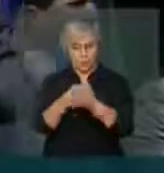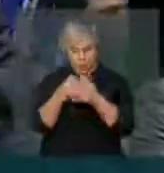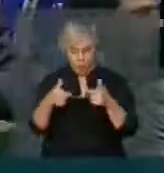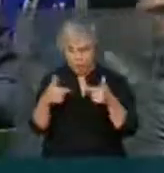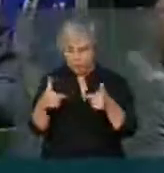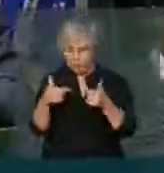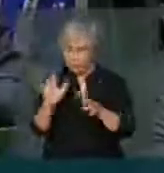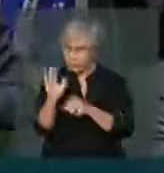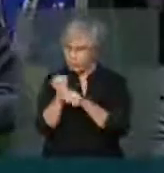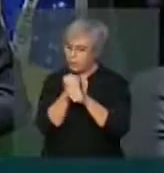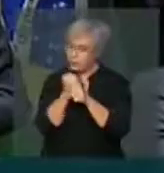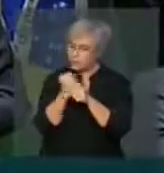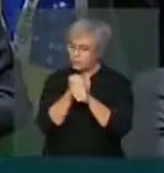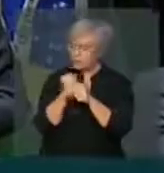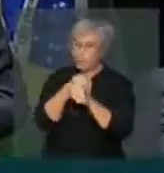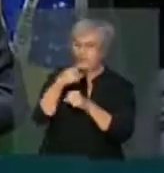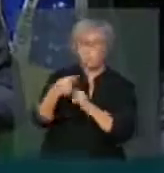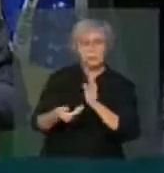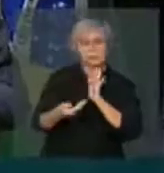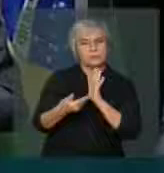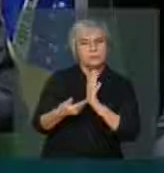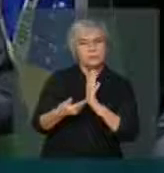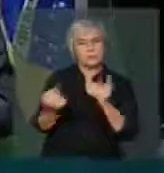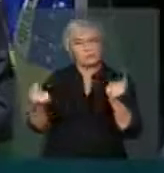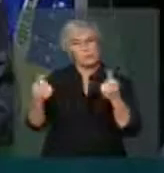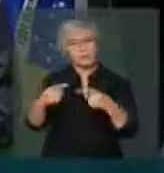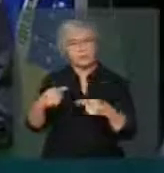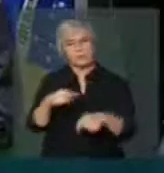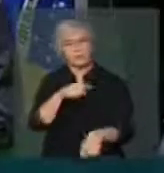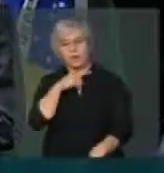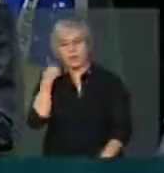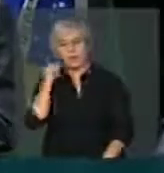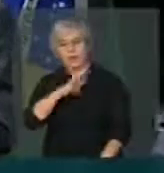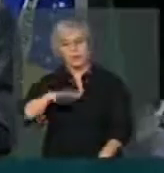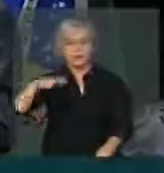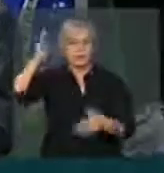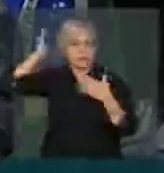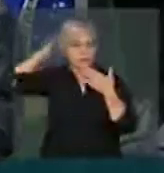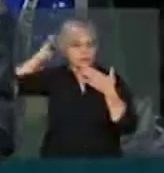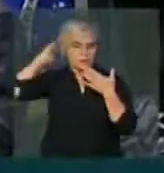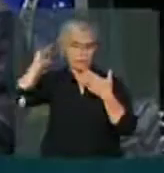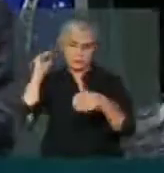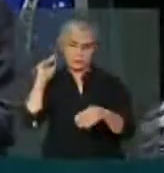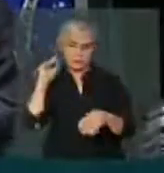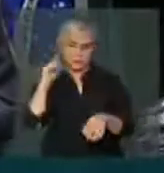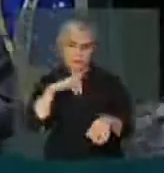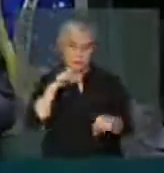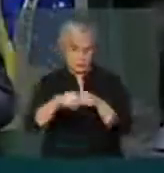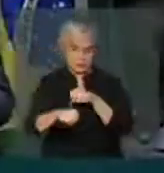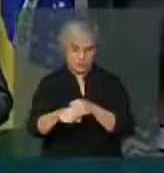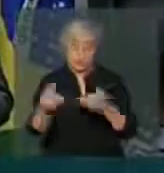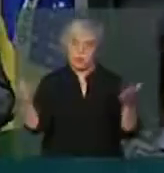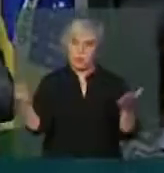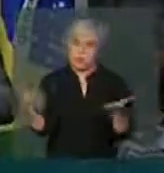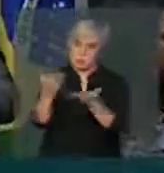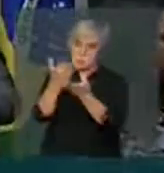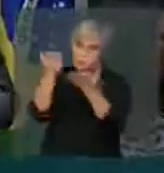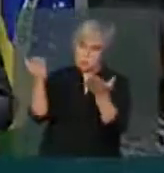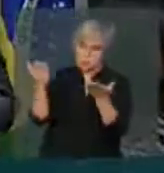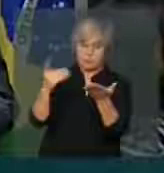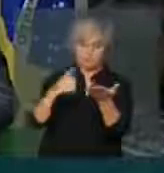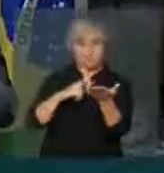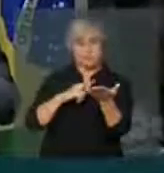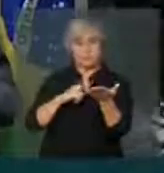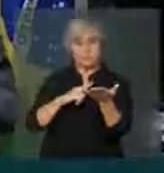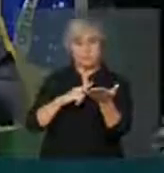durante anos nessa casa contra o infanticídio indígena. Hoje, deputado, você que está em cima, saiba